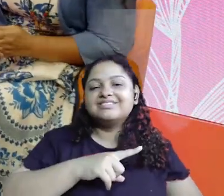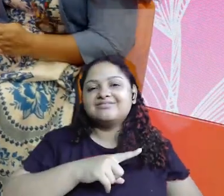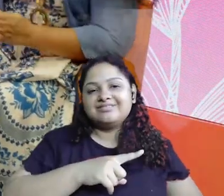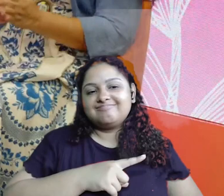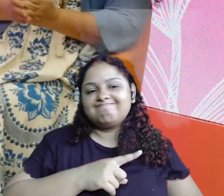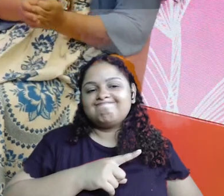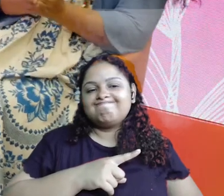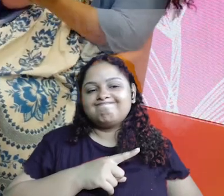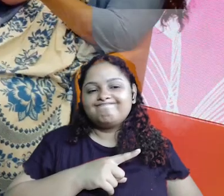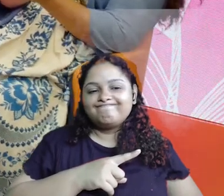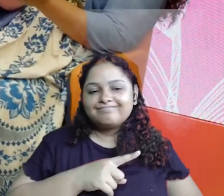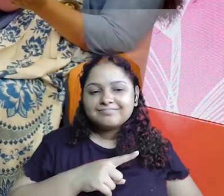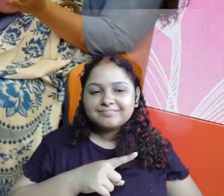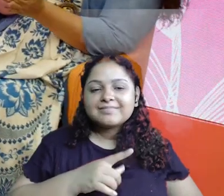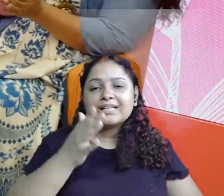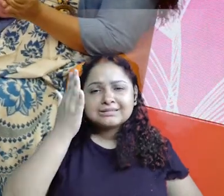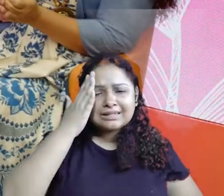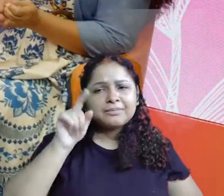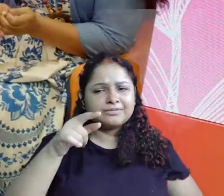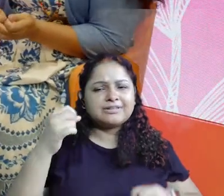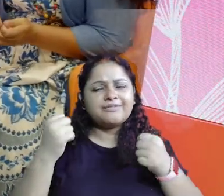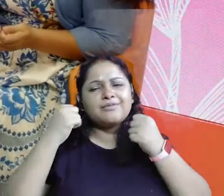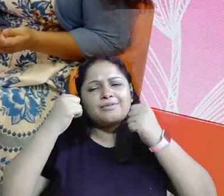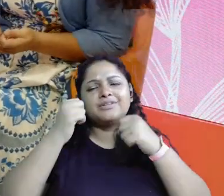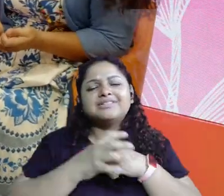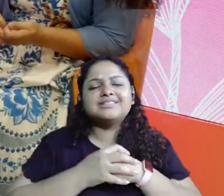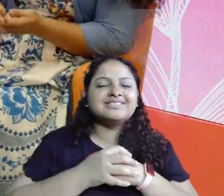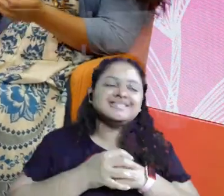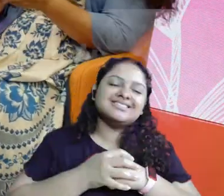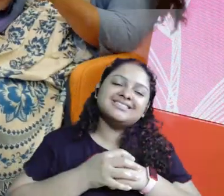difícil. aqui está seca, a Bita em você.